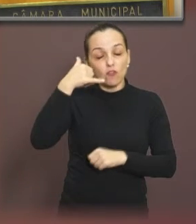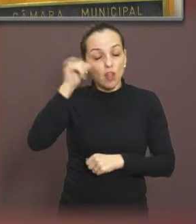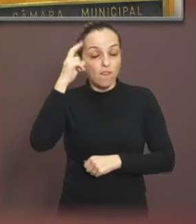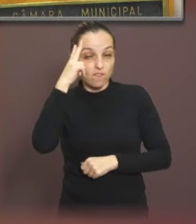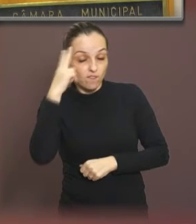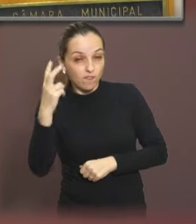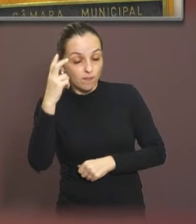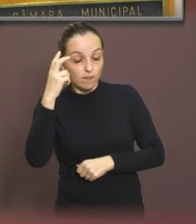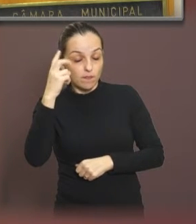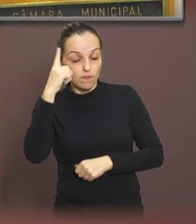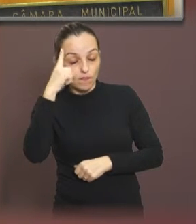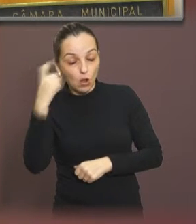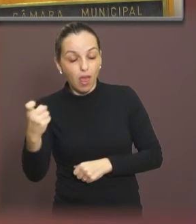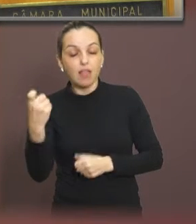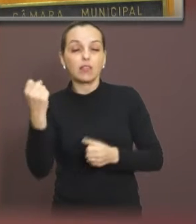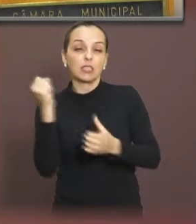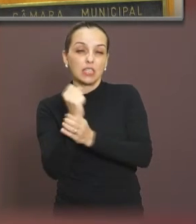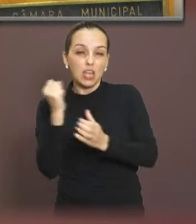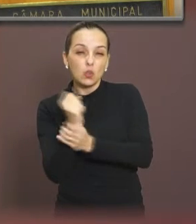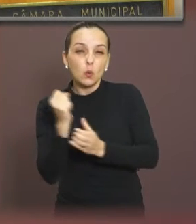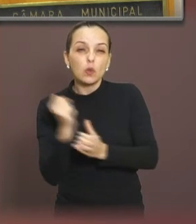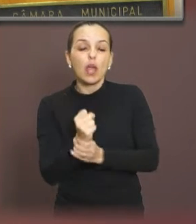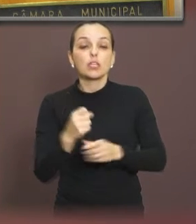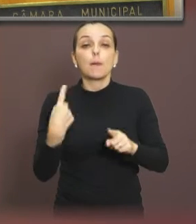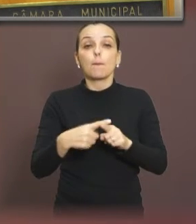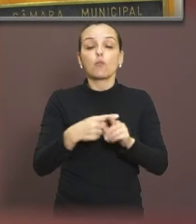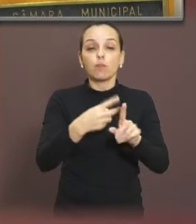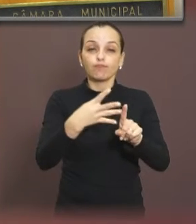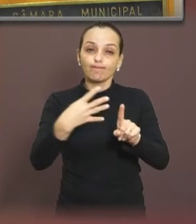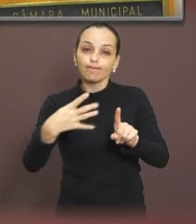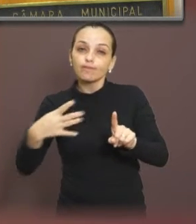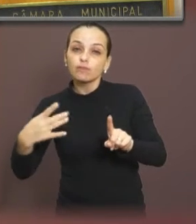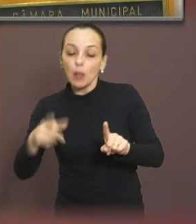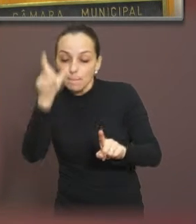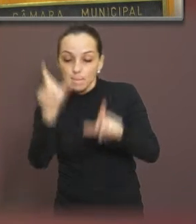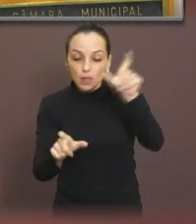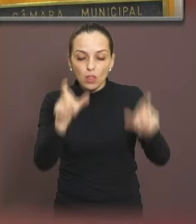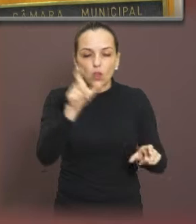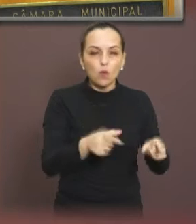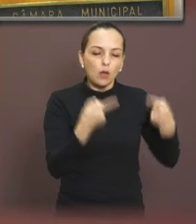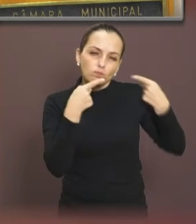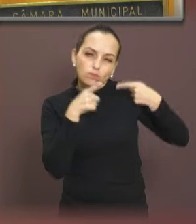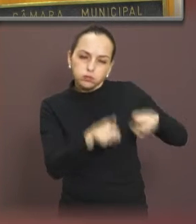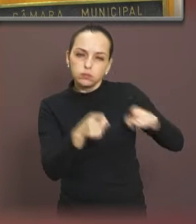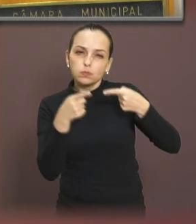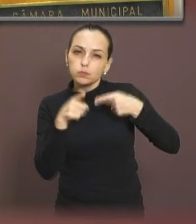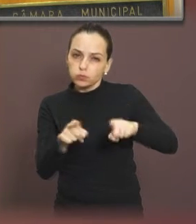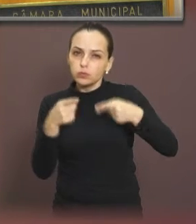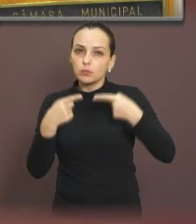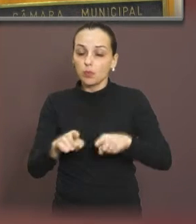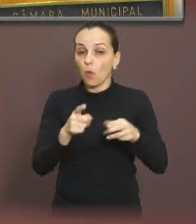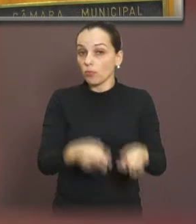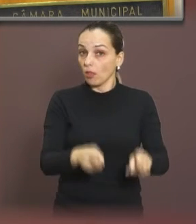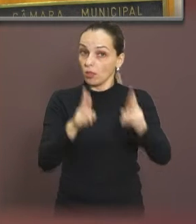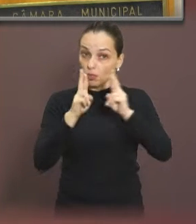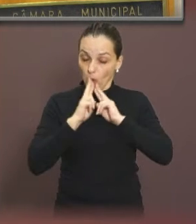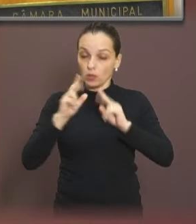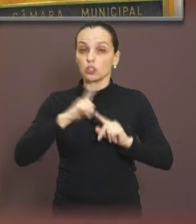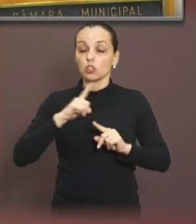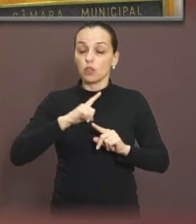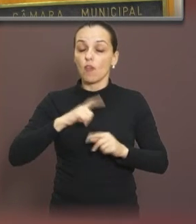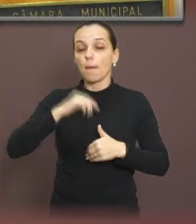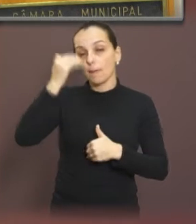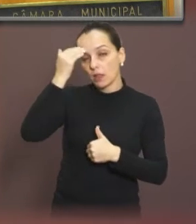da comunidade LGBT, que vem sofrendo vários ataques. Nós tivemos respostas, tivemos a colaboração do 13º Batalhão. Queremos agradecer,